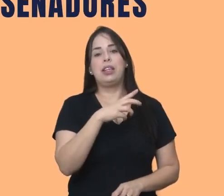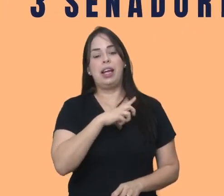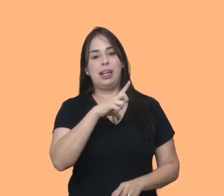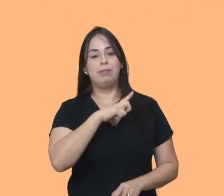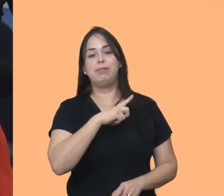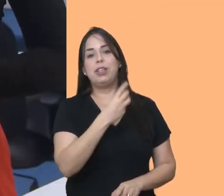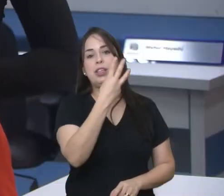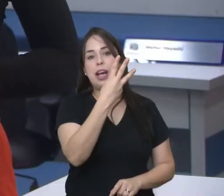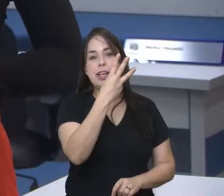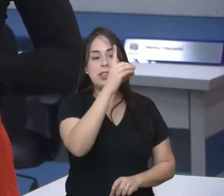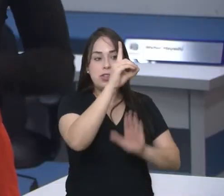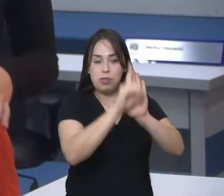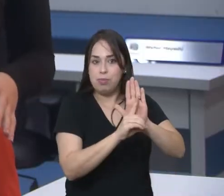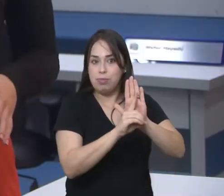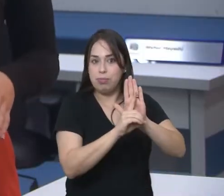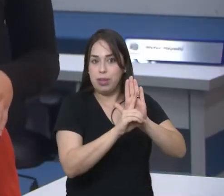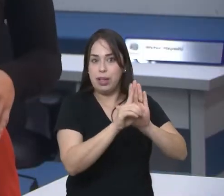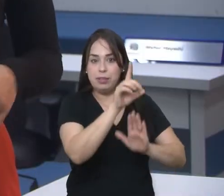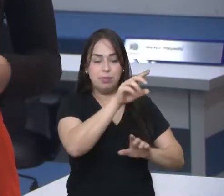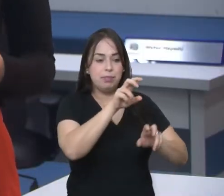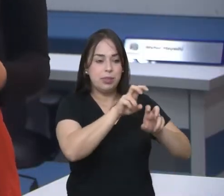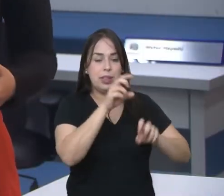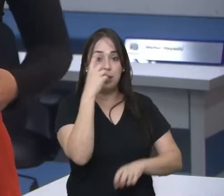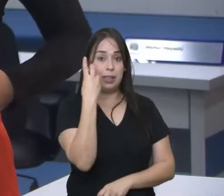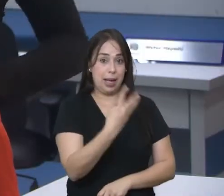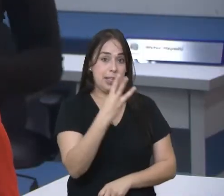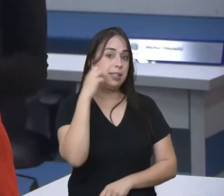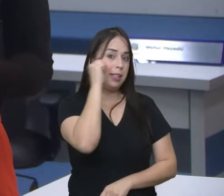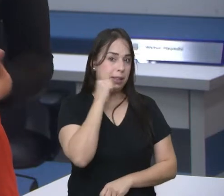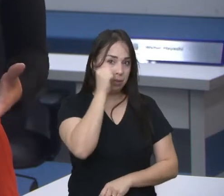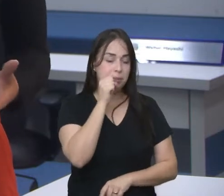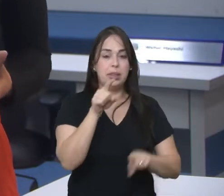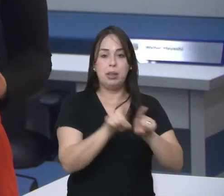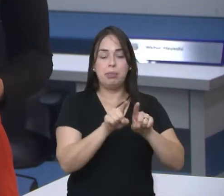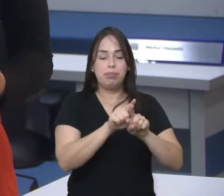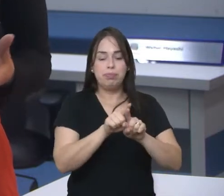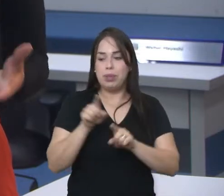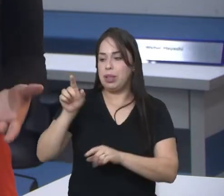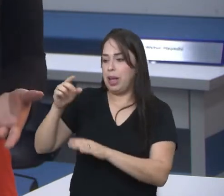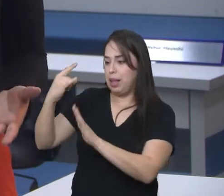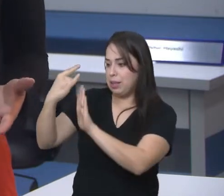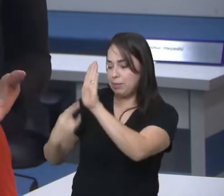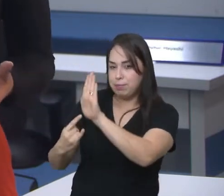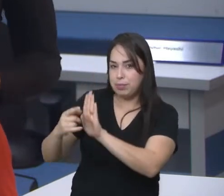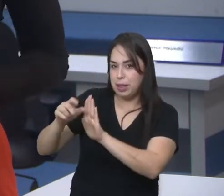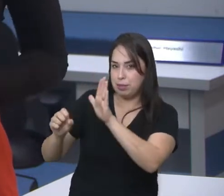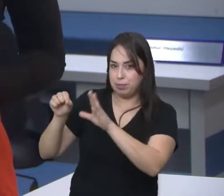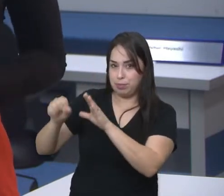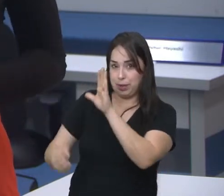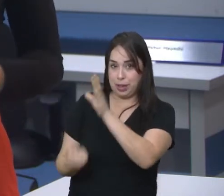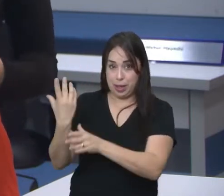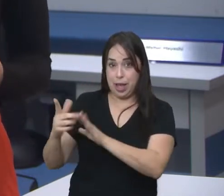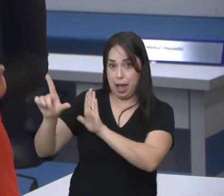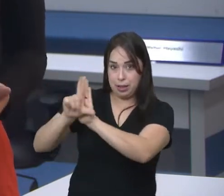senadores. E além de revisar e analisar projetos e outras ações deliberadas pela Câmara, um senador tem outras ações